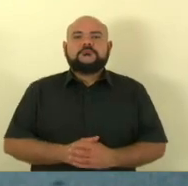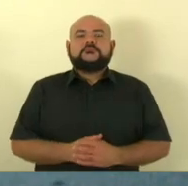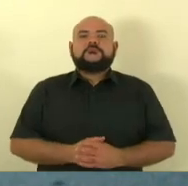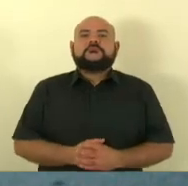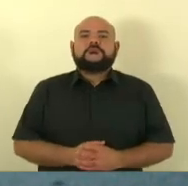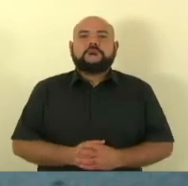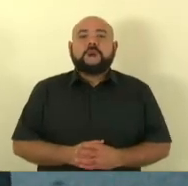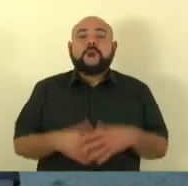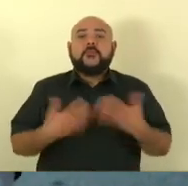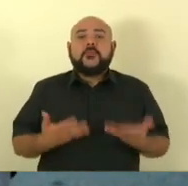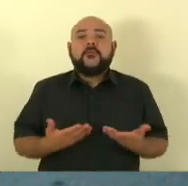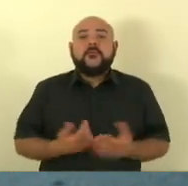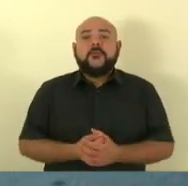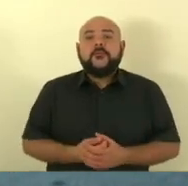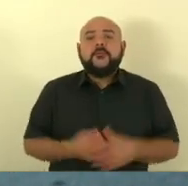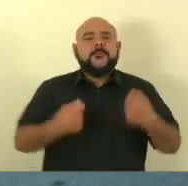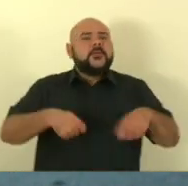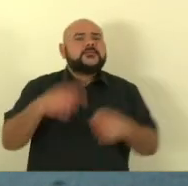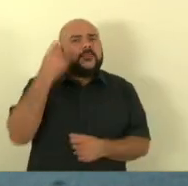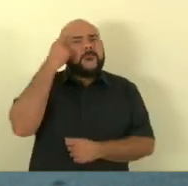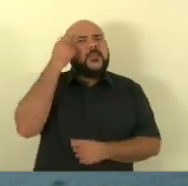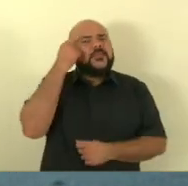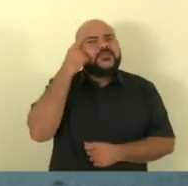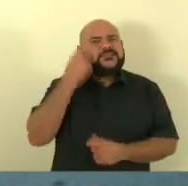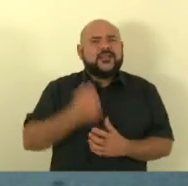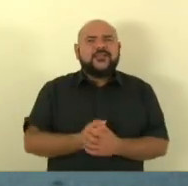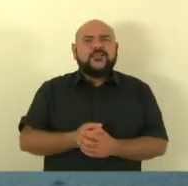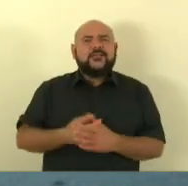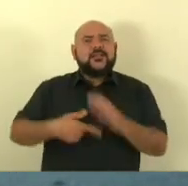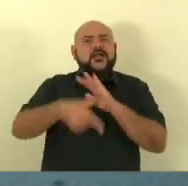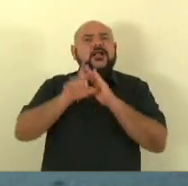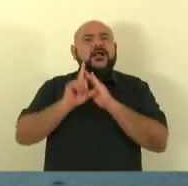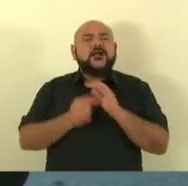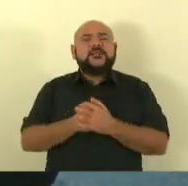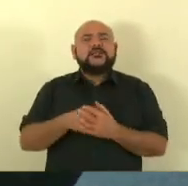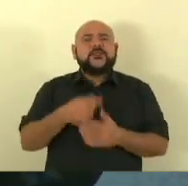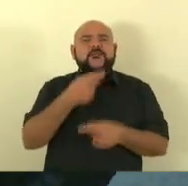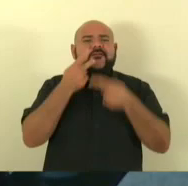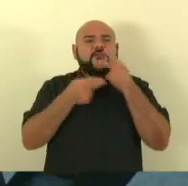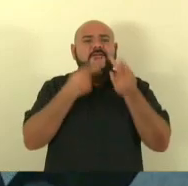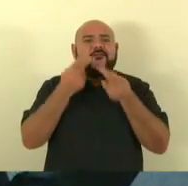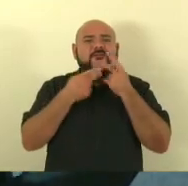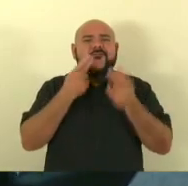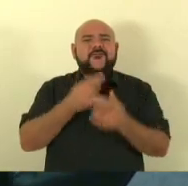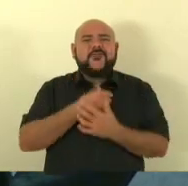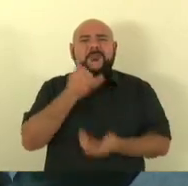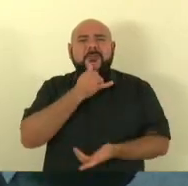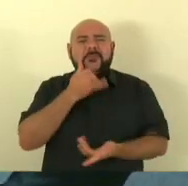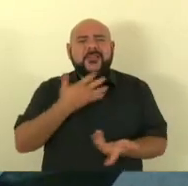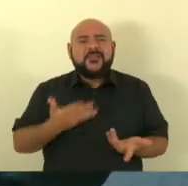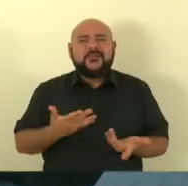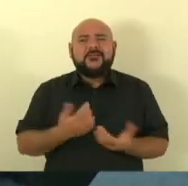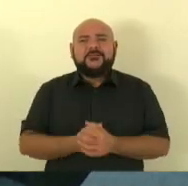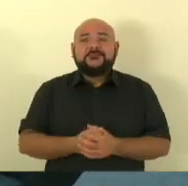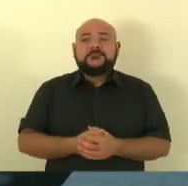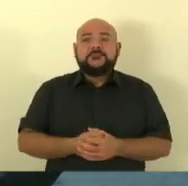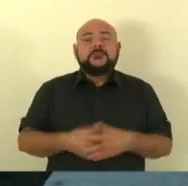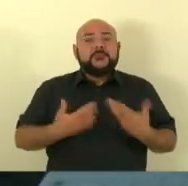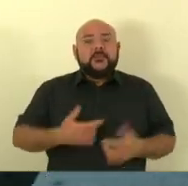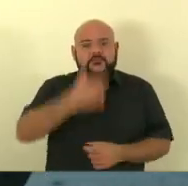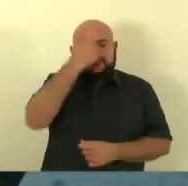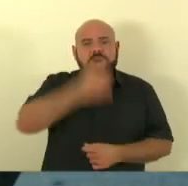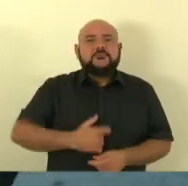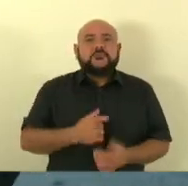tem que pensar dez vezes antes para abrir a boca para falar uma besteira como ela falou está aqui a minha fala